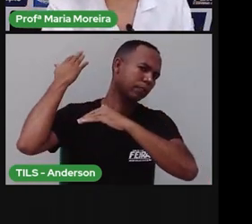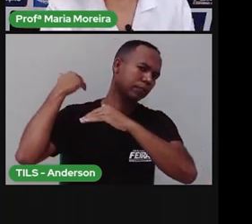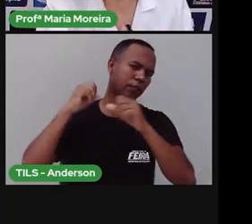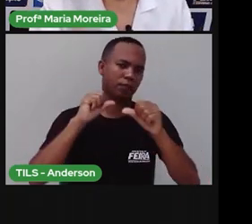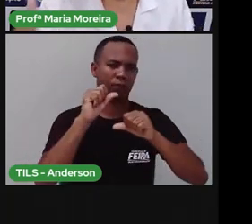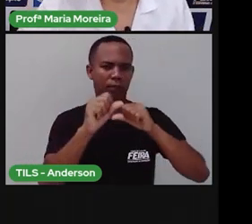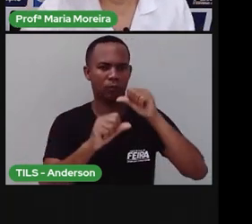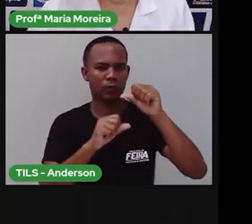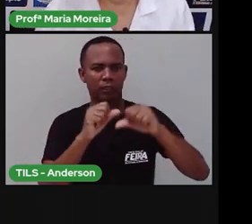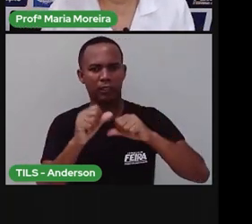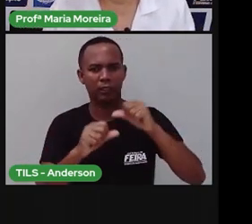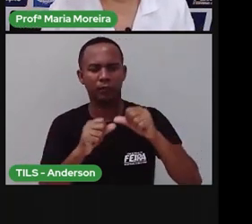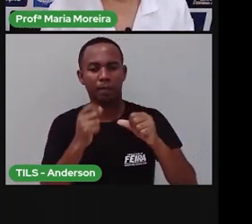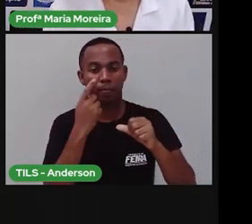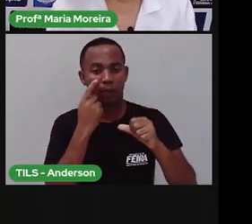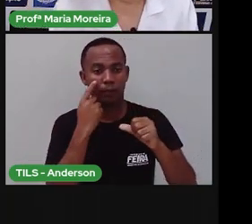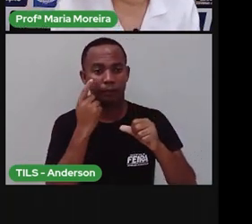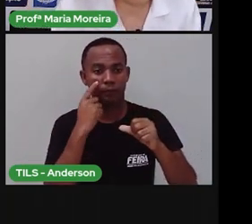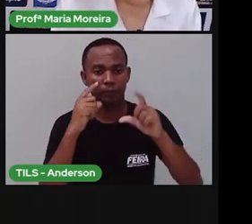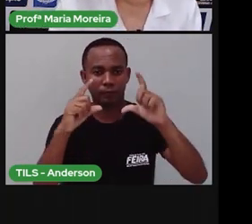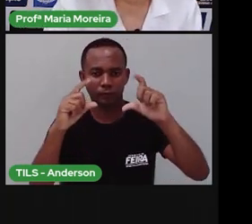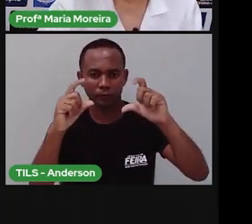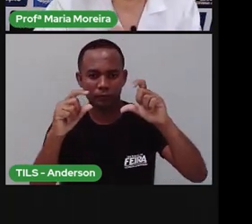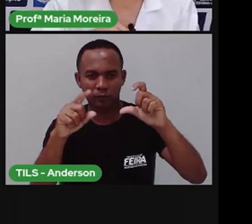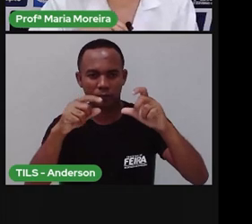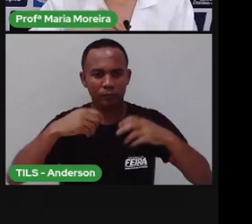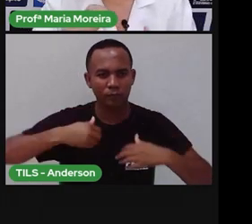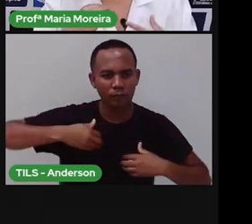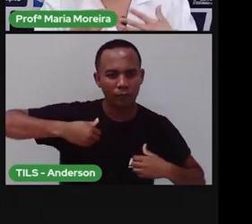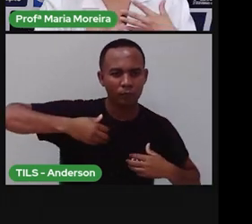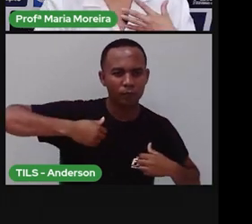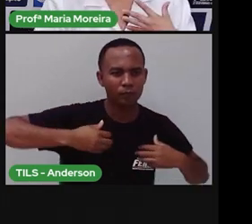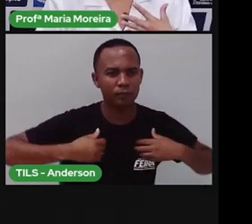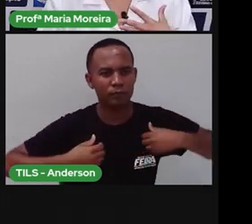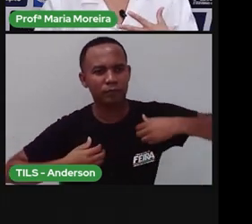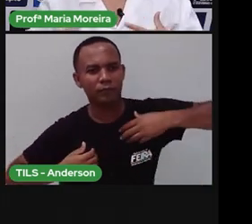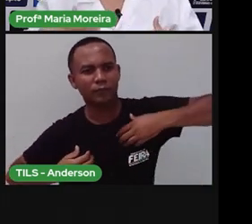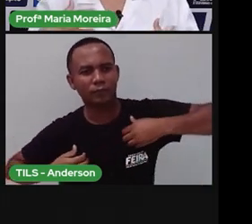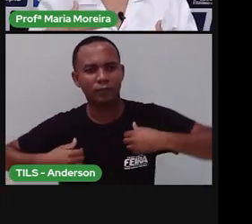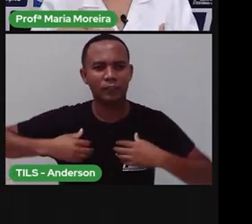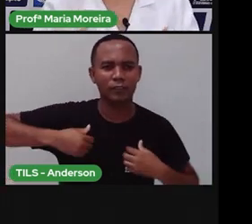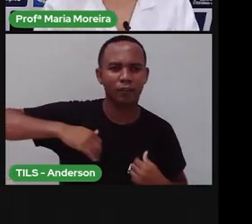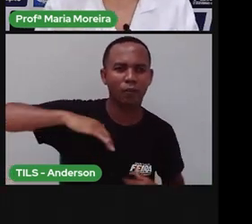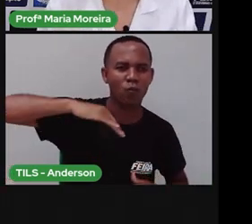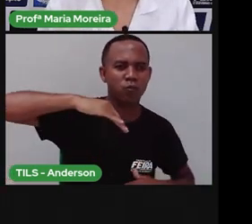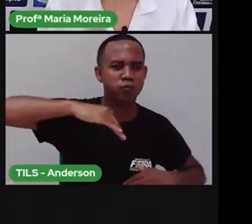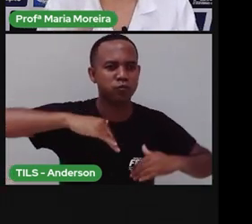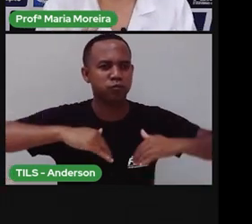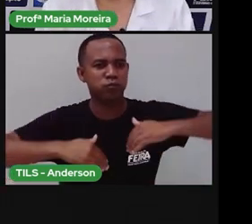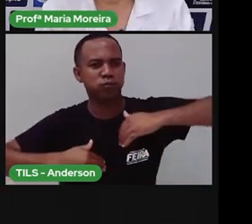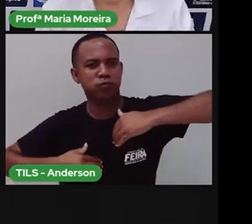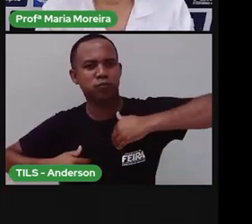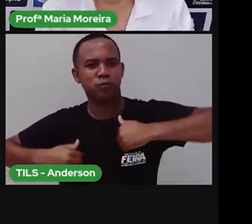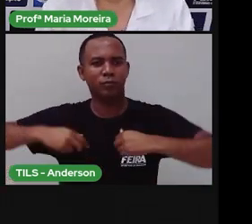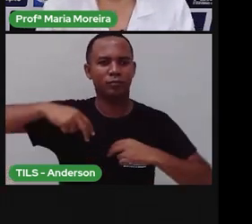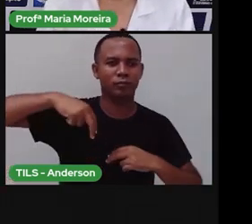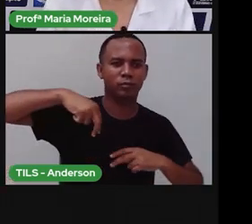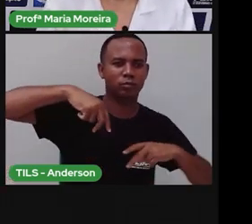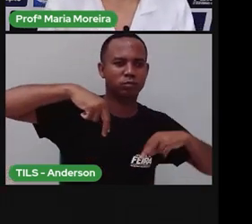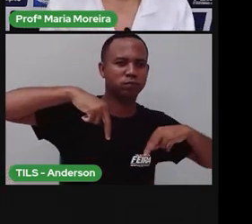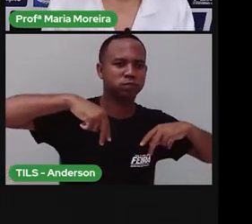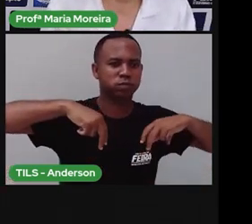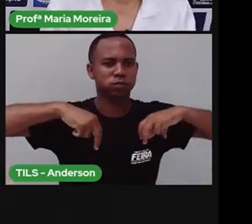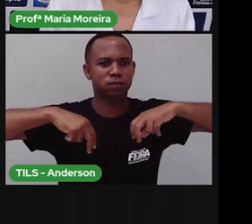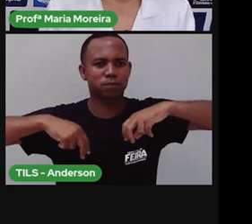A gente pode olhar aí na imagem de baixo, que vem um macaquinho, ele vai, ó, lembra que a Pró falou? crescendo, ficando em duas pés com as duas,